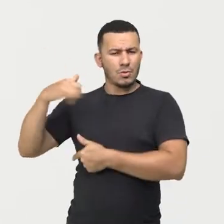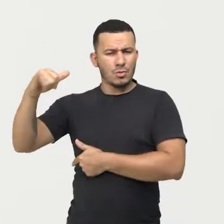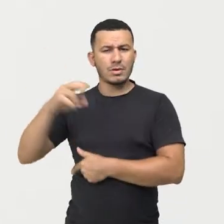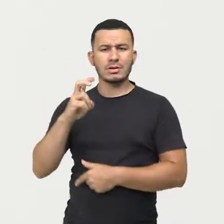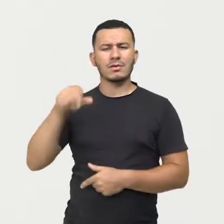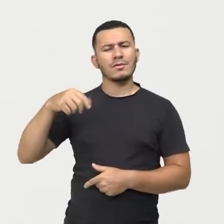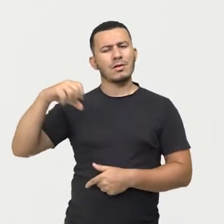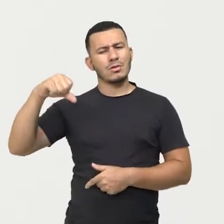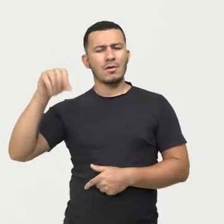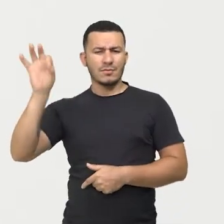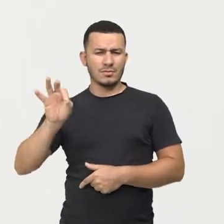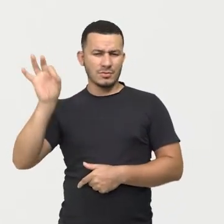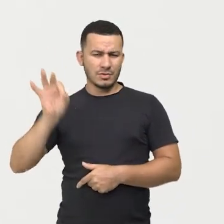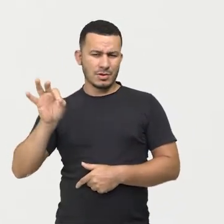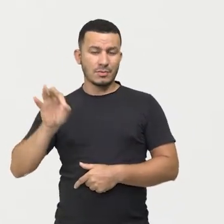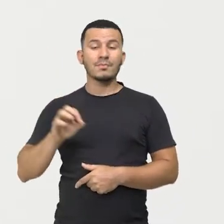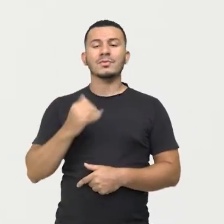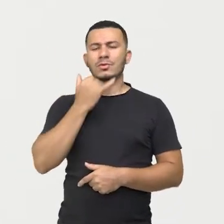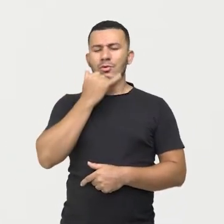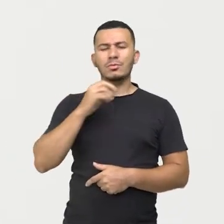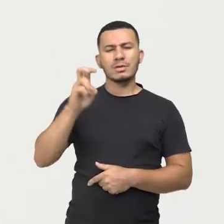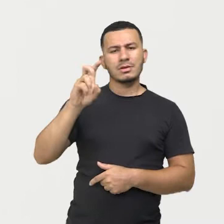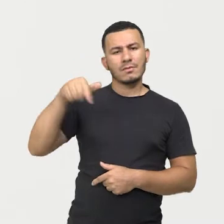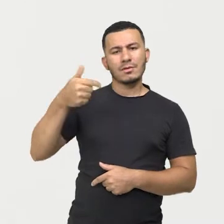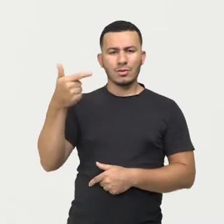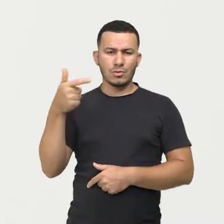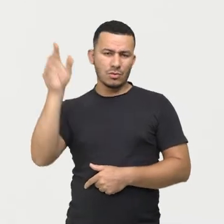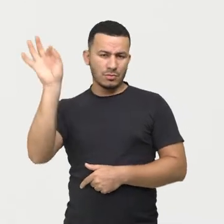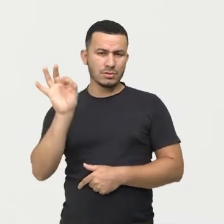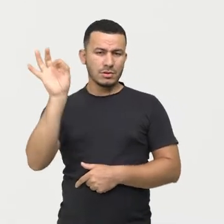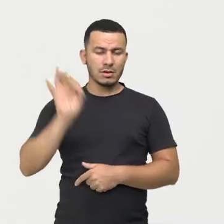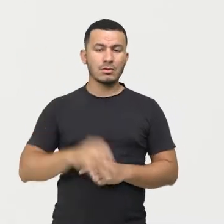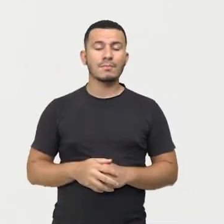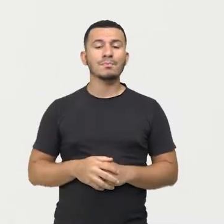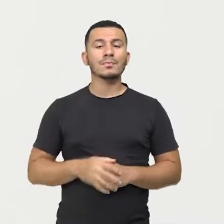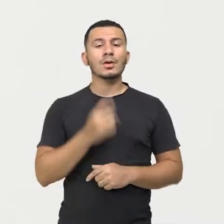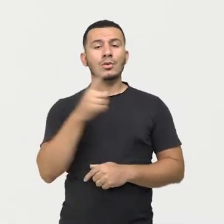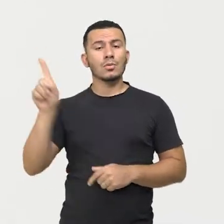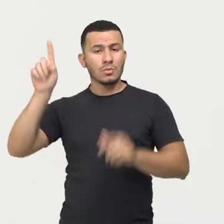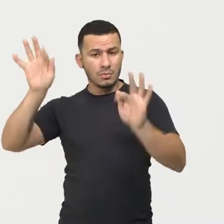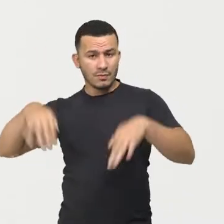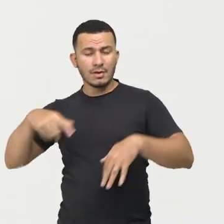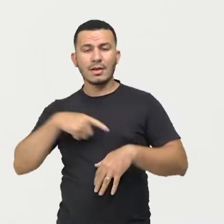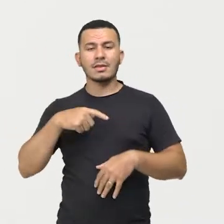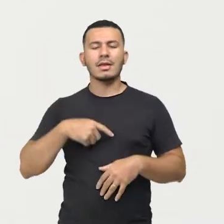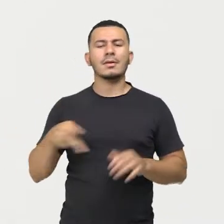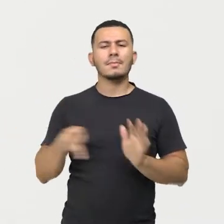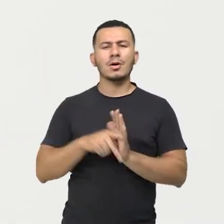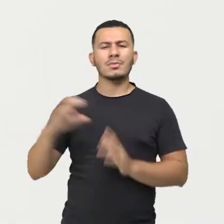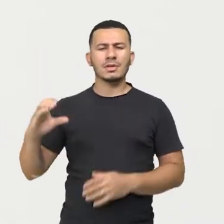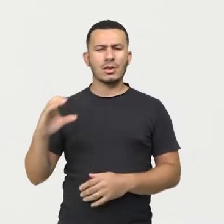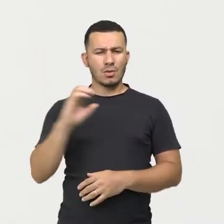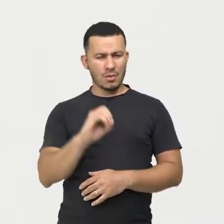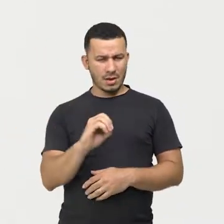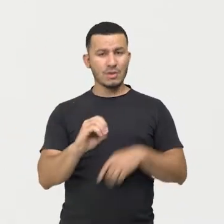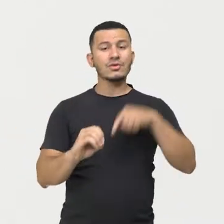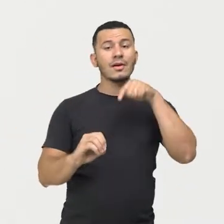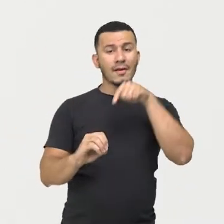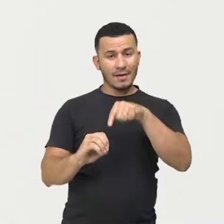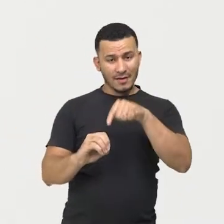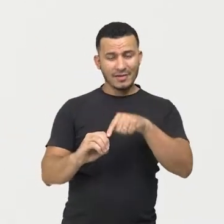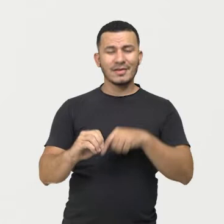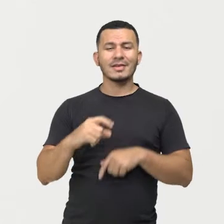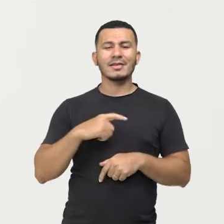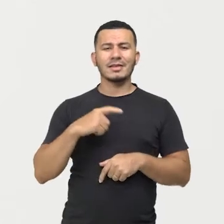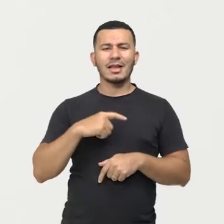,9%, ou 5,2%. E por último, nós temos aqui o centro-oeste, na qual ele foi,